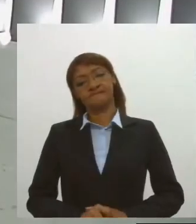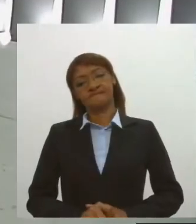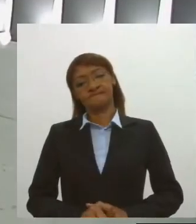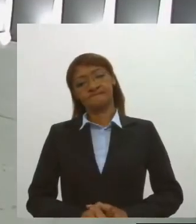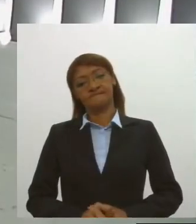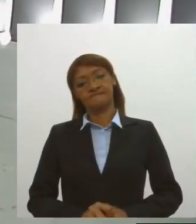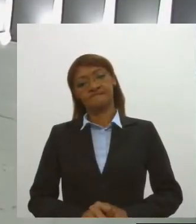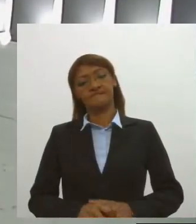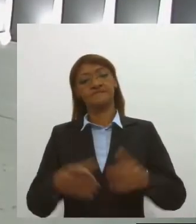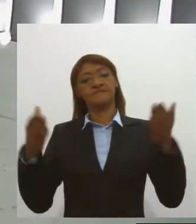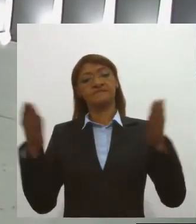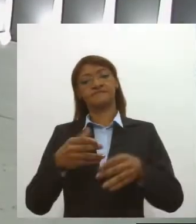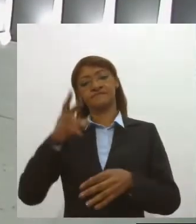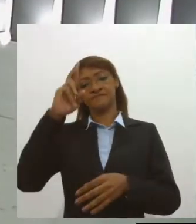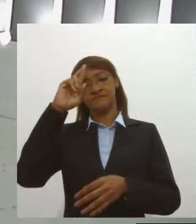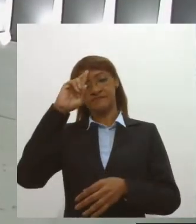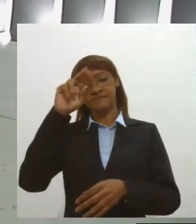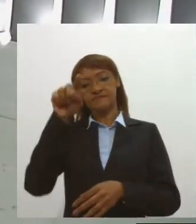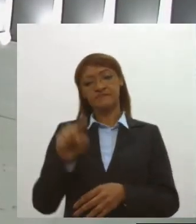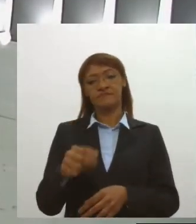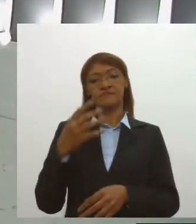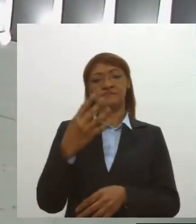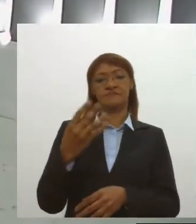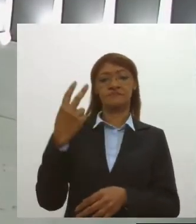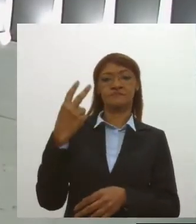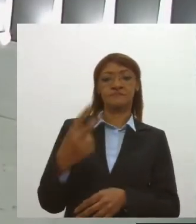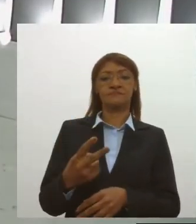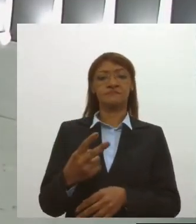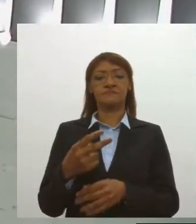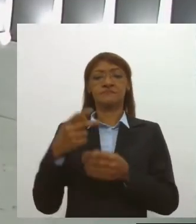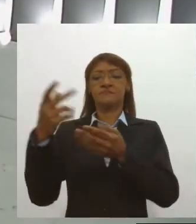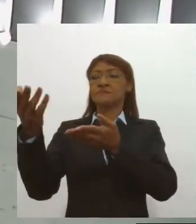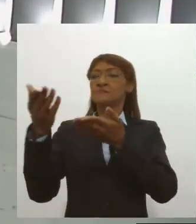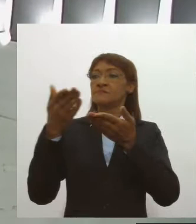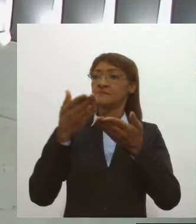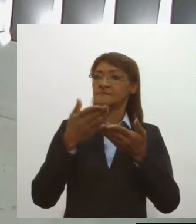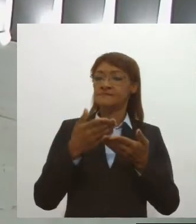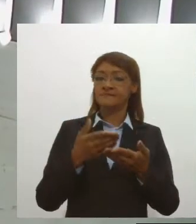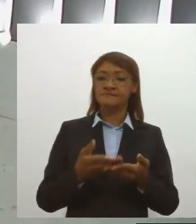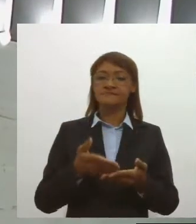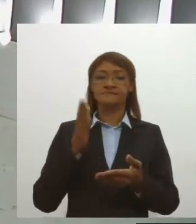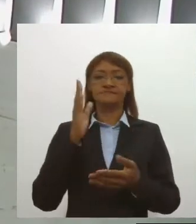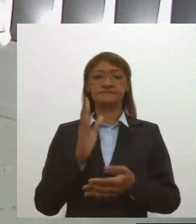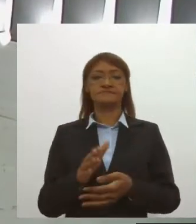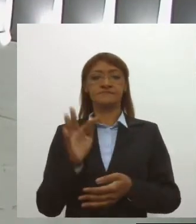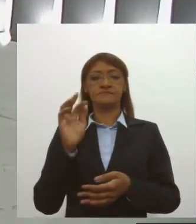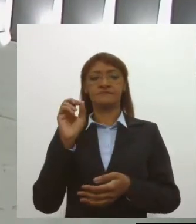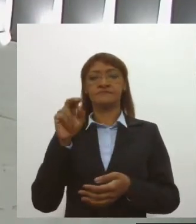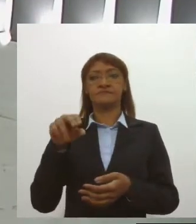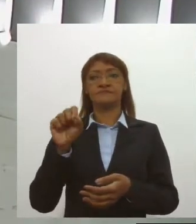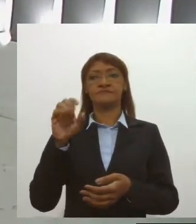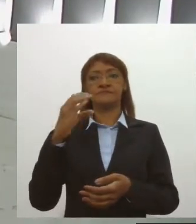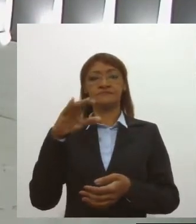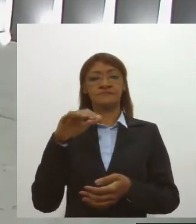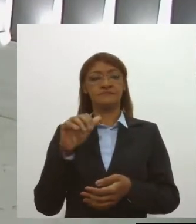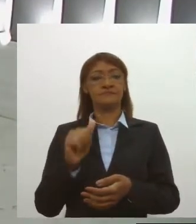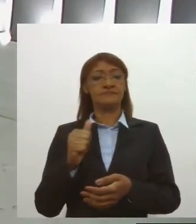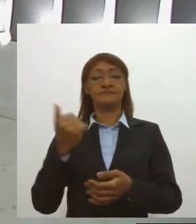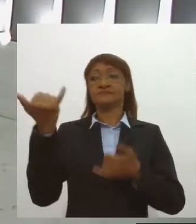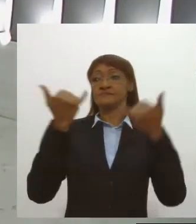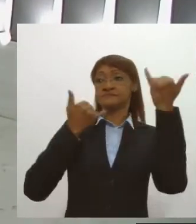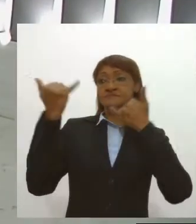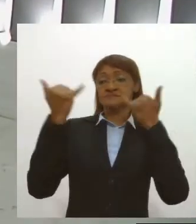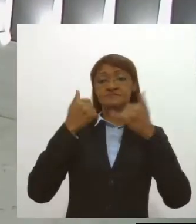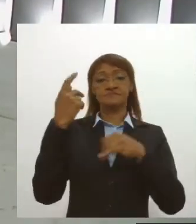Agora, meio-dia e 42, vamos convidar Etienne Fonseca, jornalista, ele traz informações da